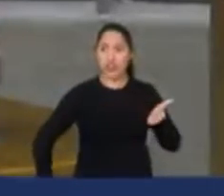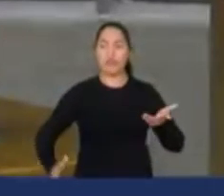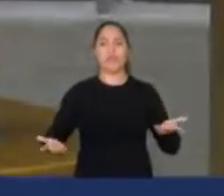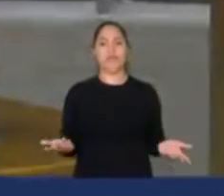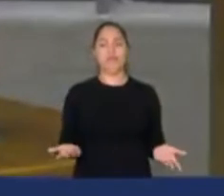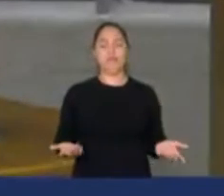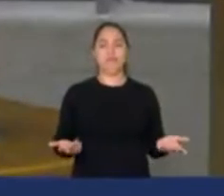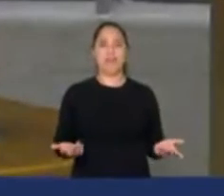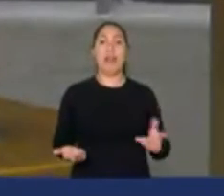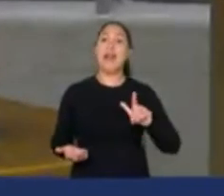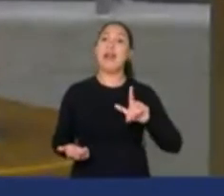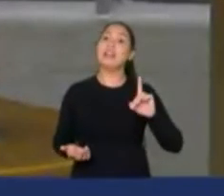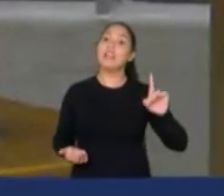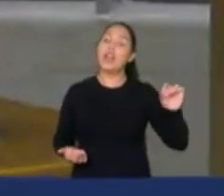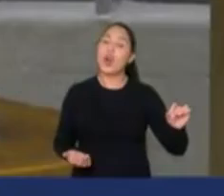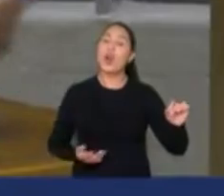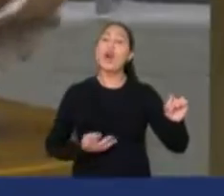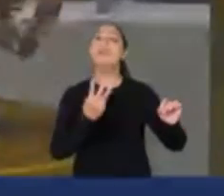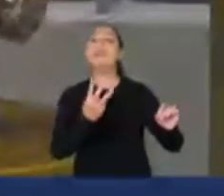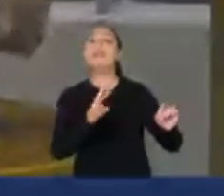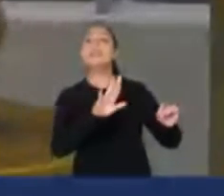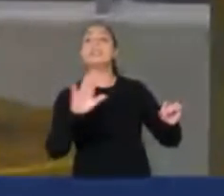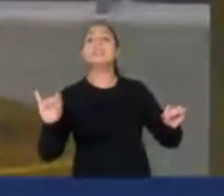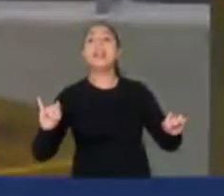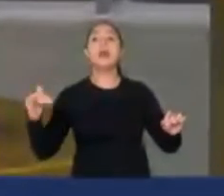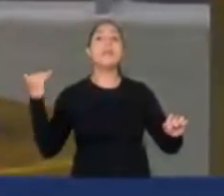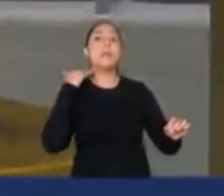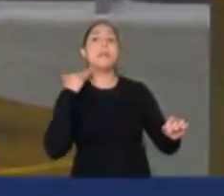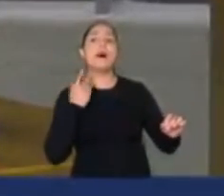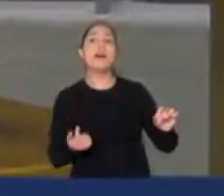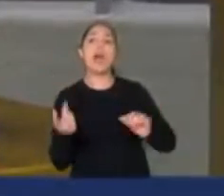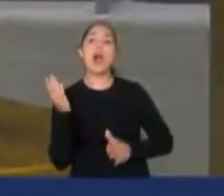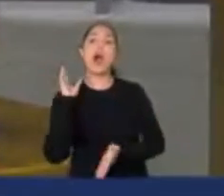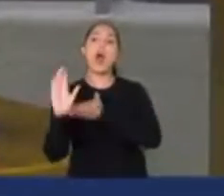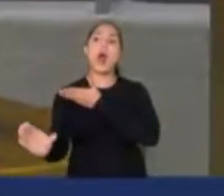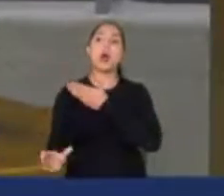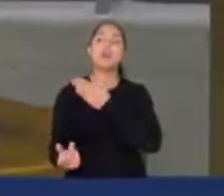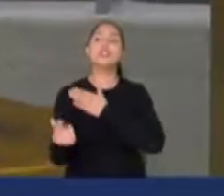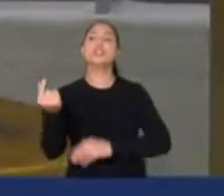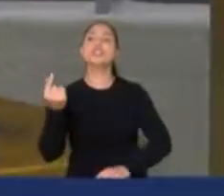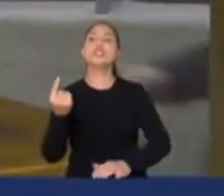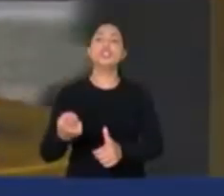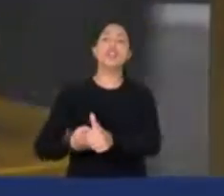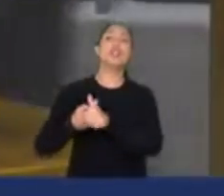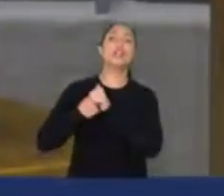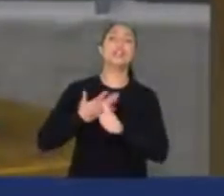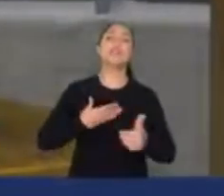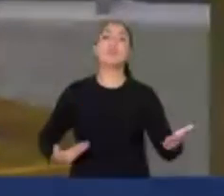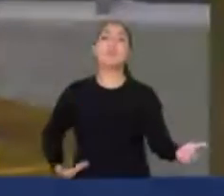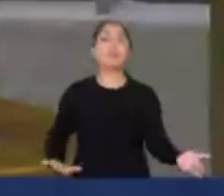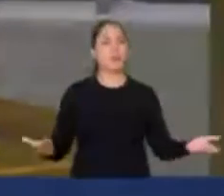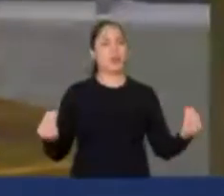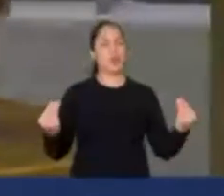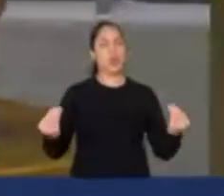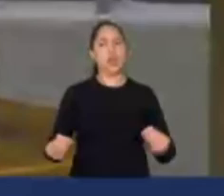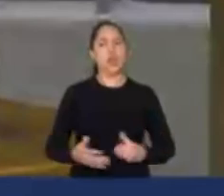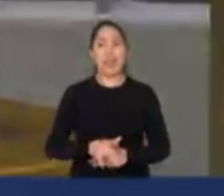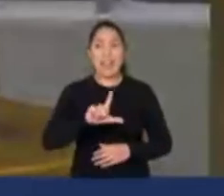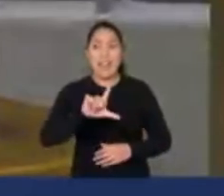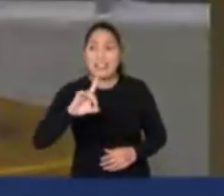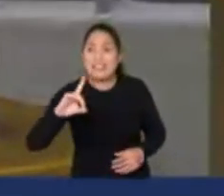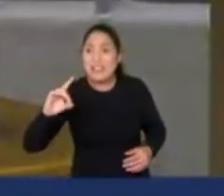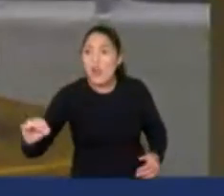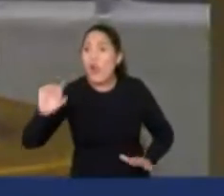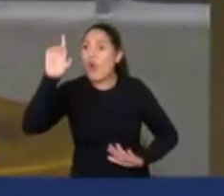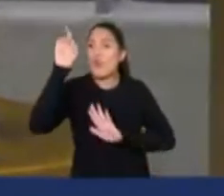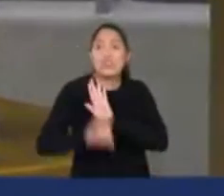trilhões para os banqueiros com o sistema da dívida pública, se mantém uma LDO que não prevê direitos para